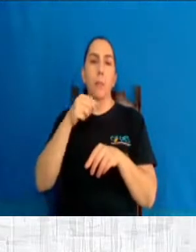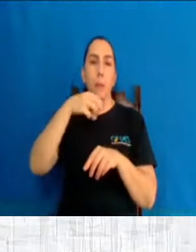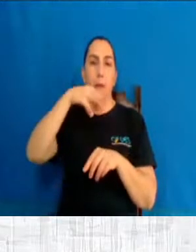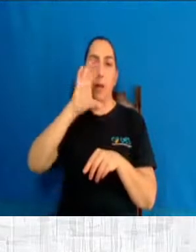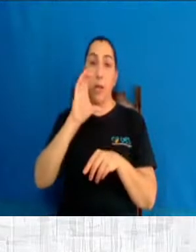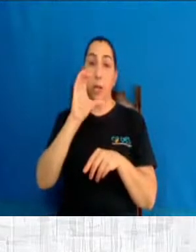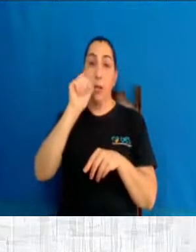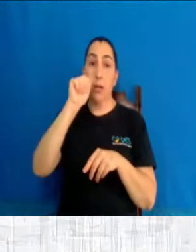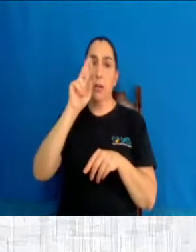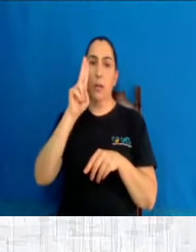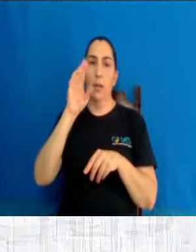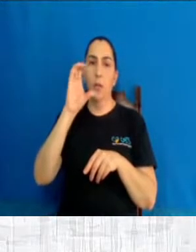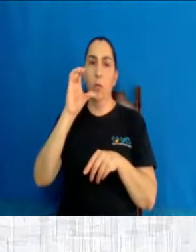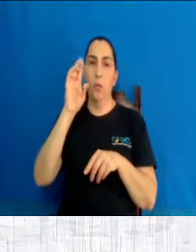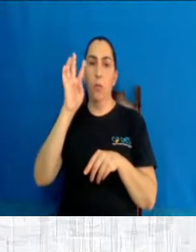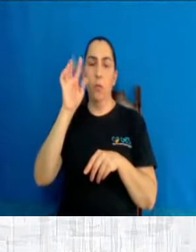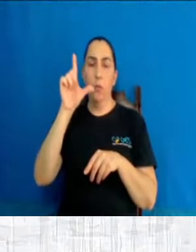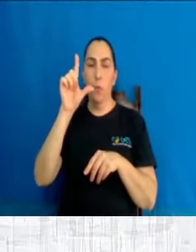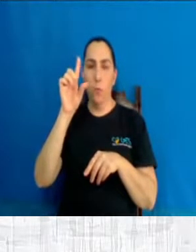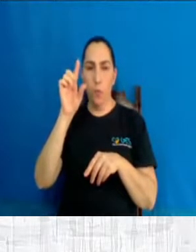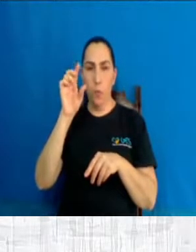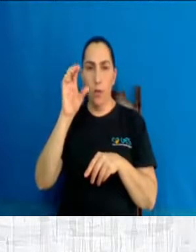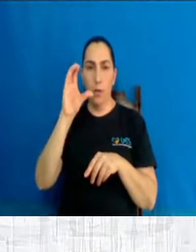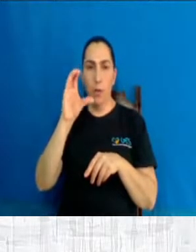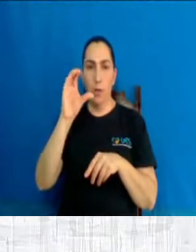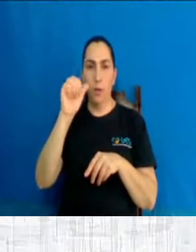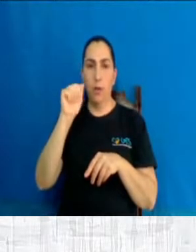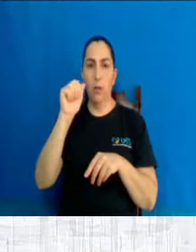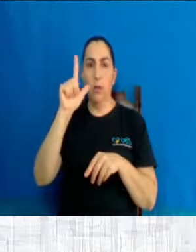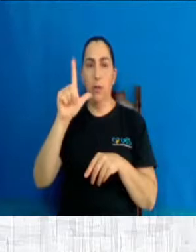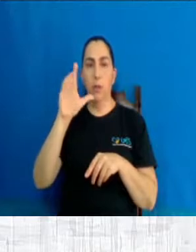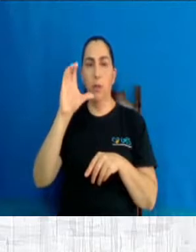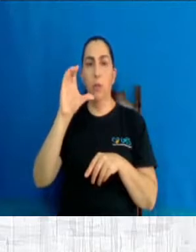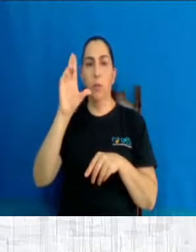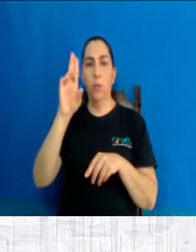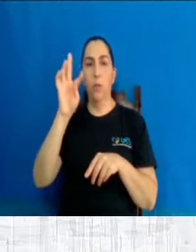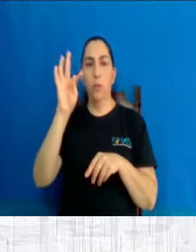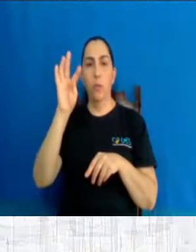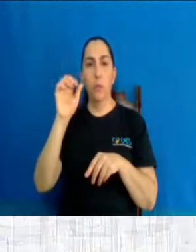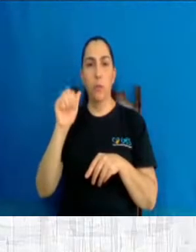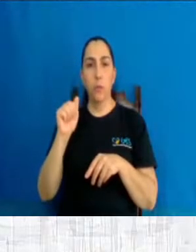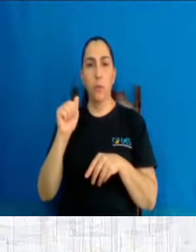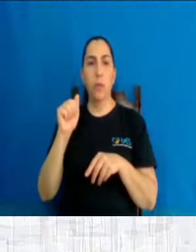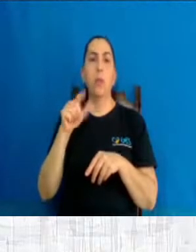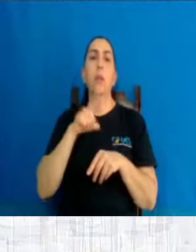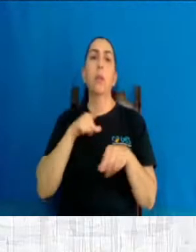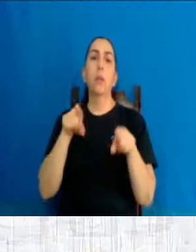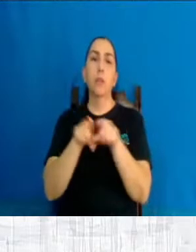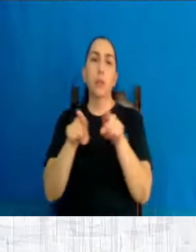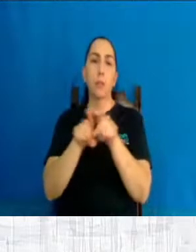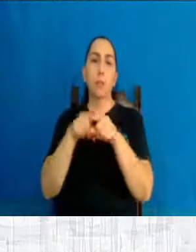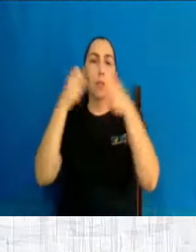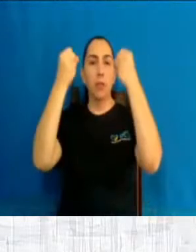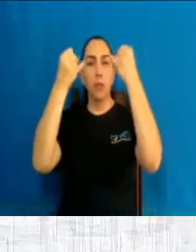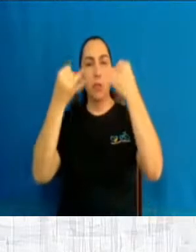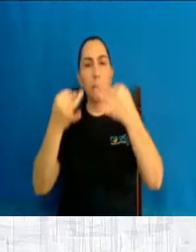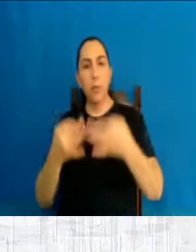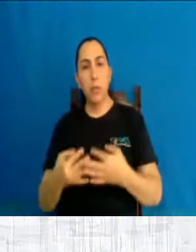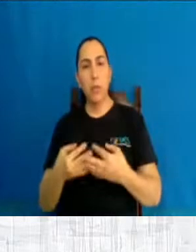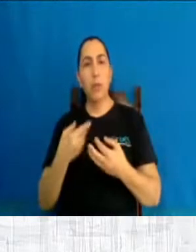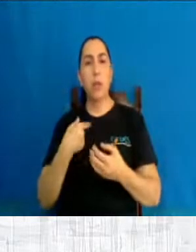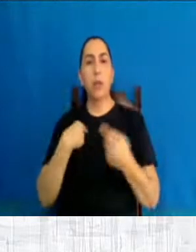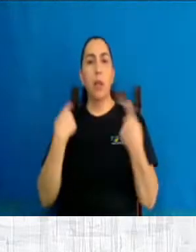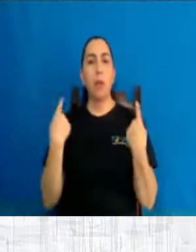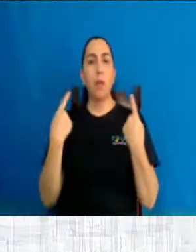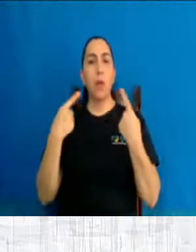Uma criança é um presente de Deus, se não a quiser, dê-a para mim. A maior destruição da paz é o aborto, pois se uma mulher pode matar sua